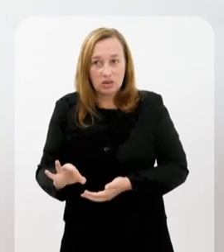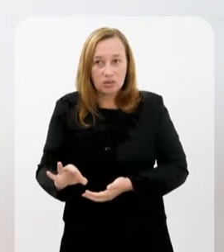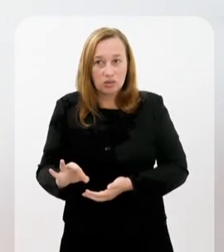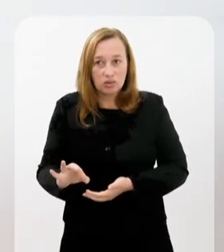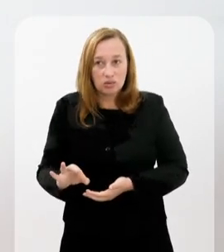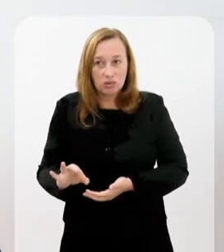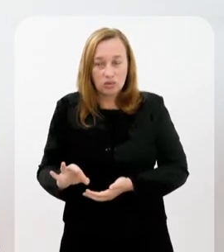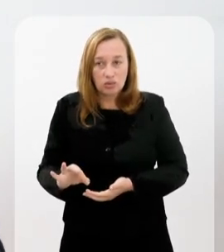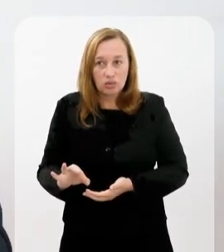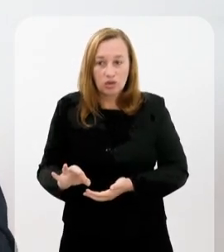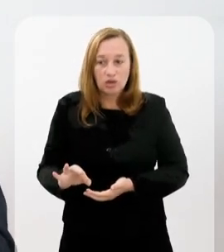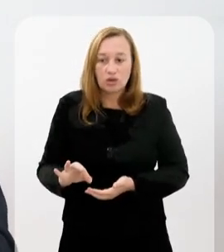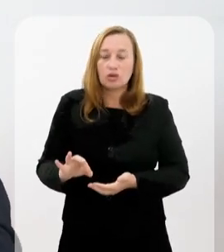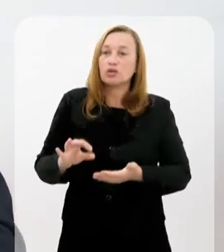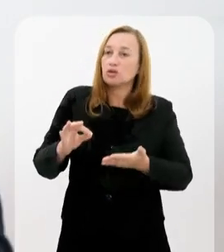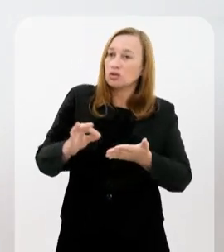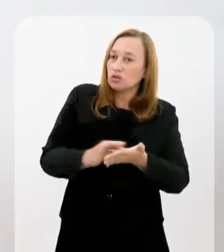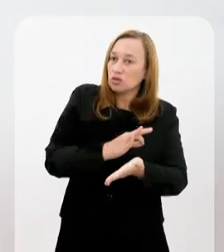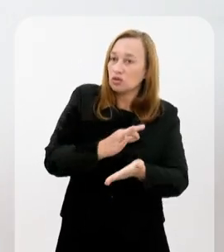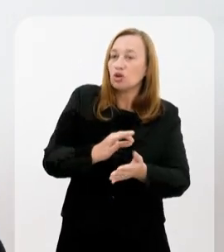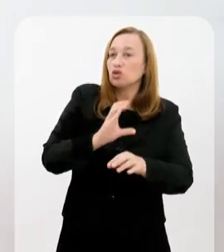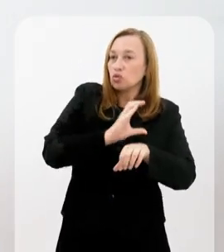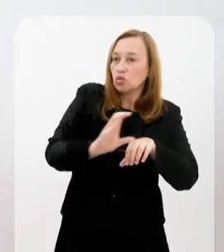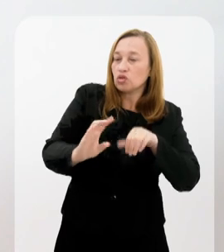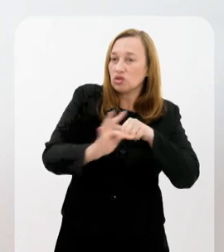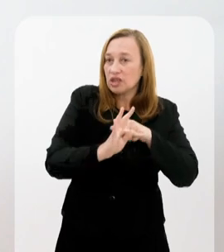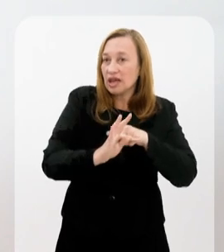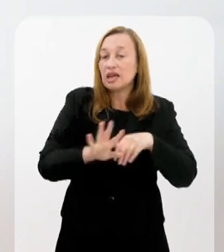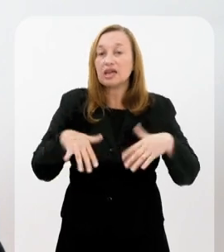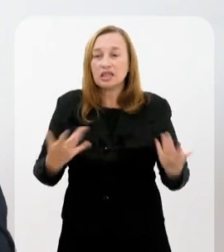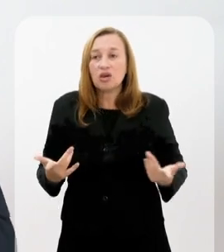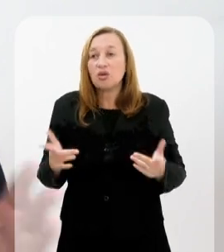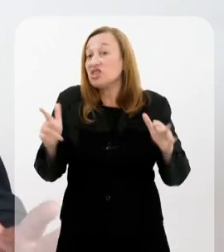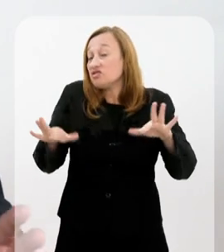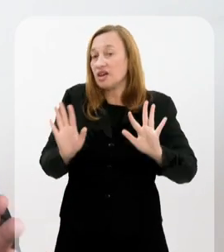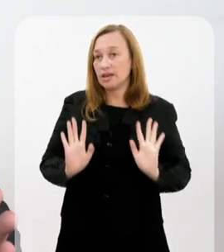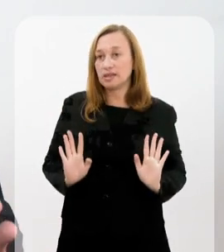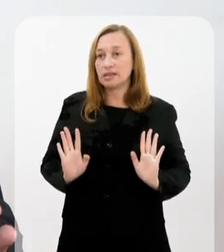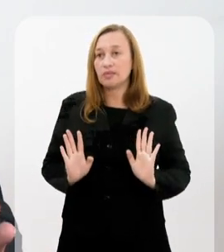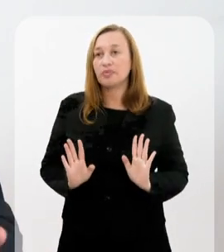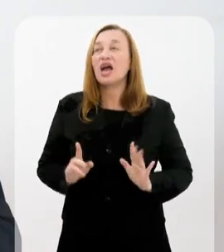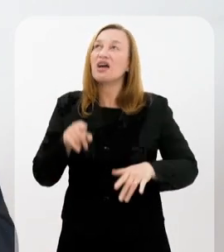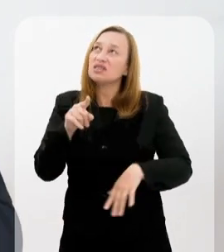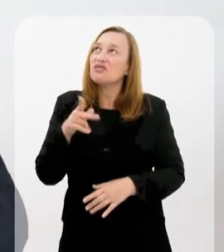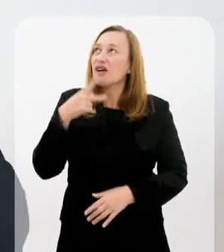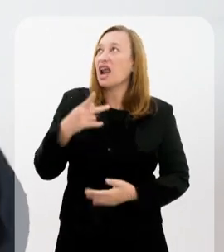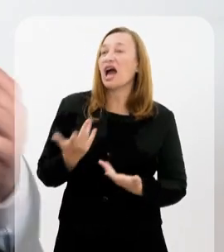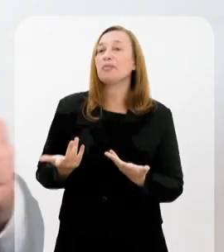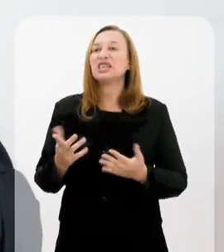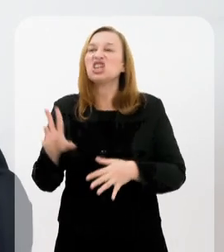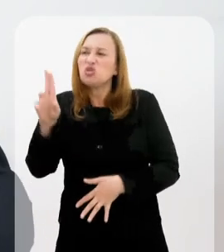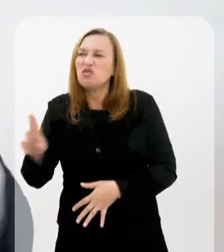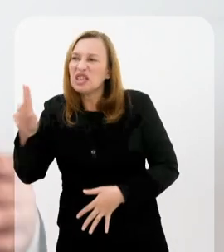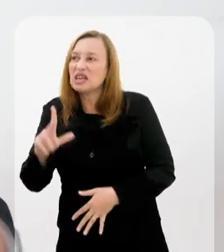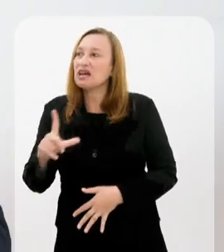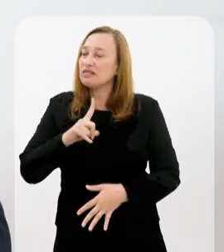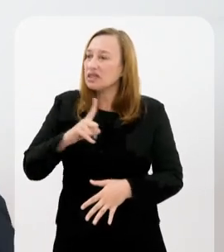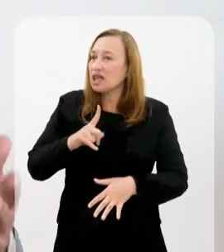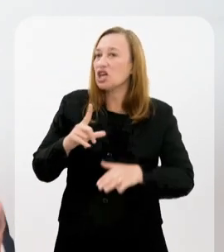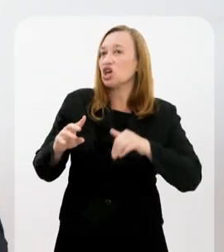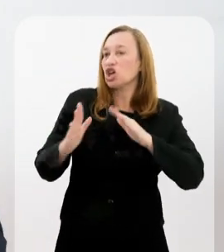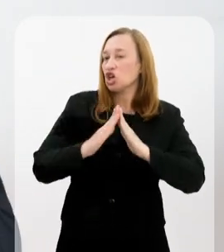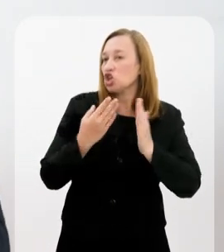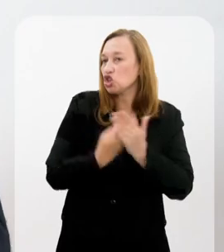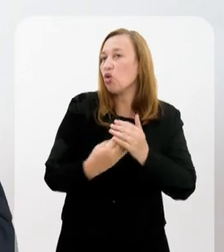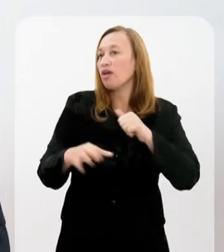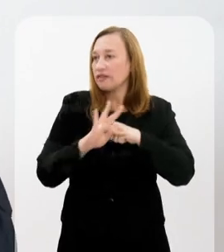são, no Instituto Federal, são dos cursos técnicos. Então, esse é o grande diferencial. Ah, você vai falar assim, ah, mas tem universidade que